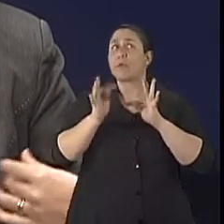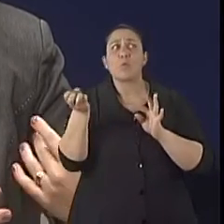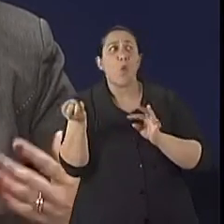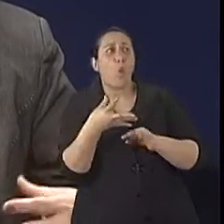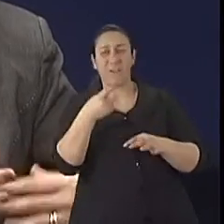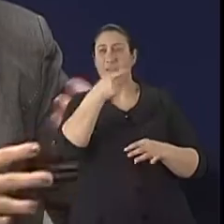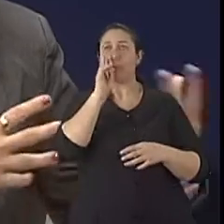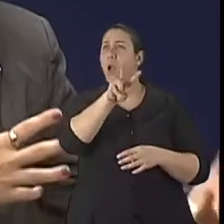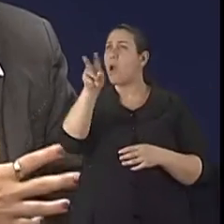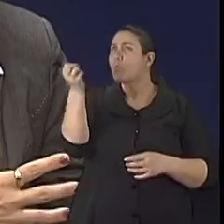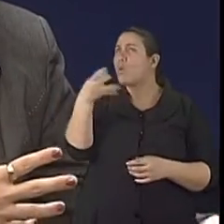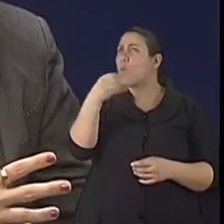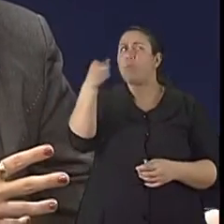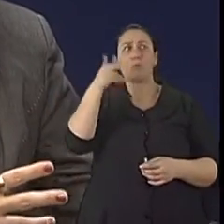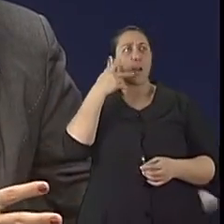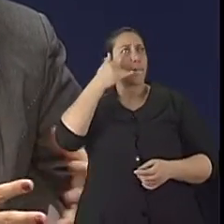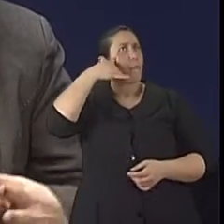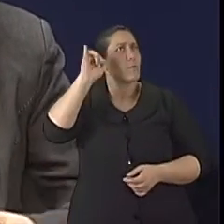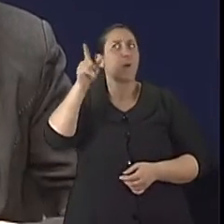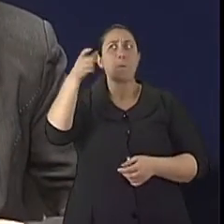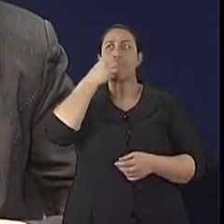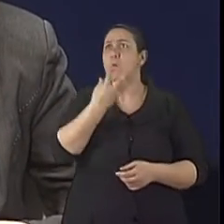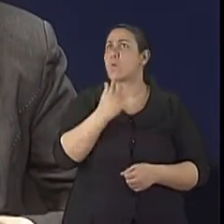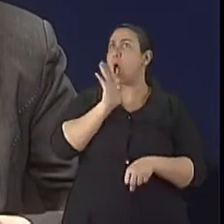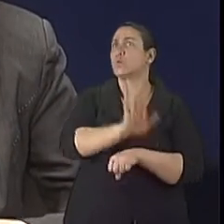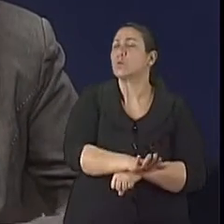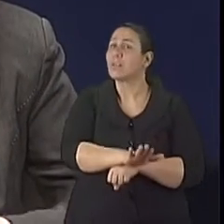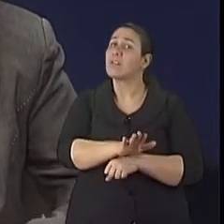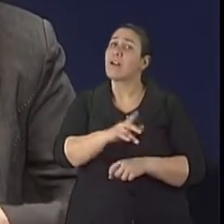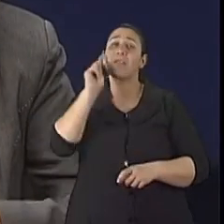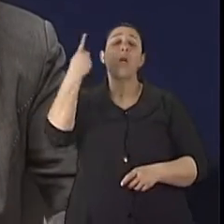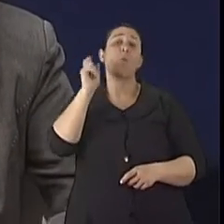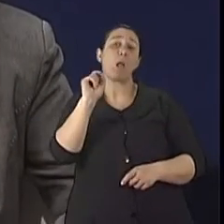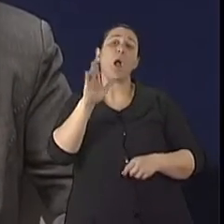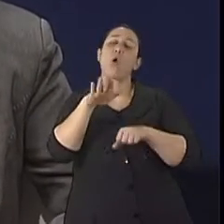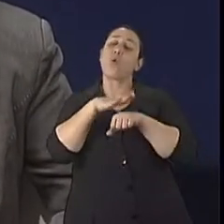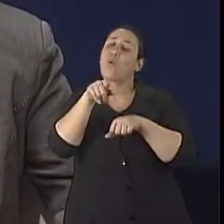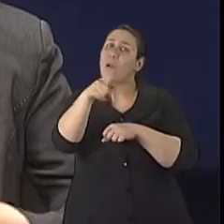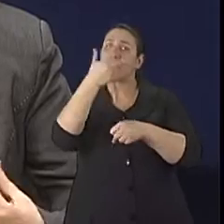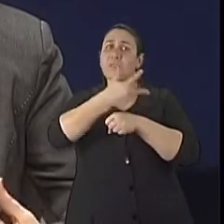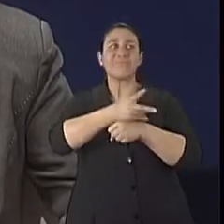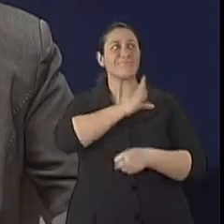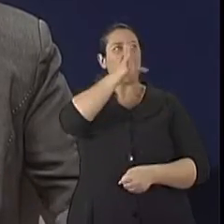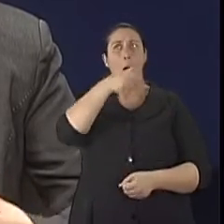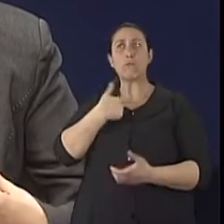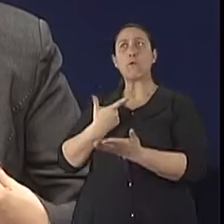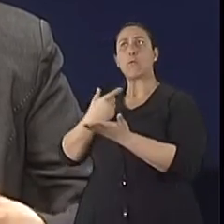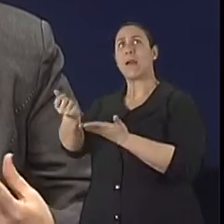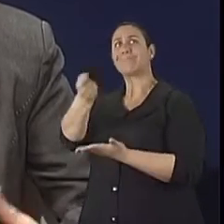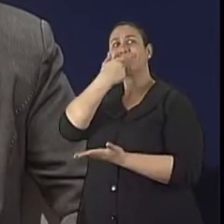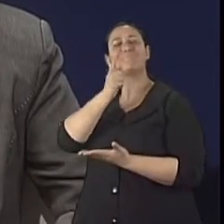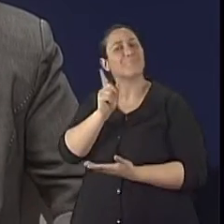como esses tratamentos preventivos que tu mencionaste, a ideia é conversar com o médico, né, conversar com o farmacêutico,